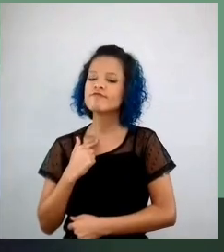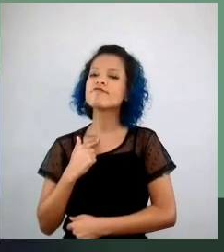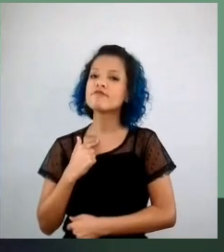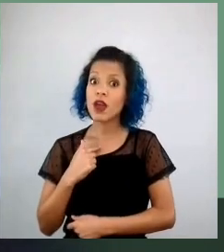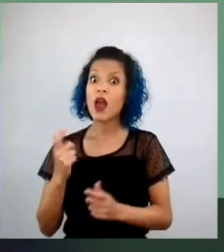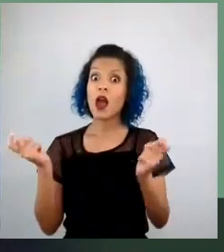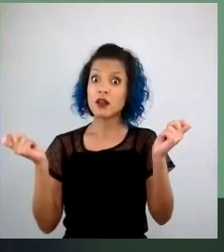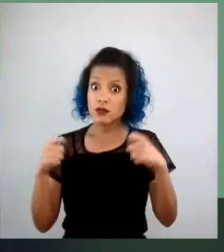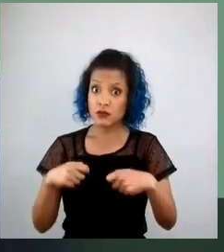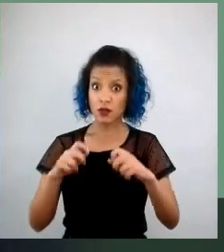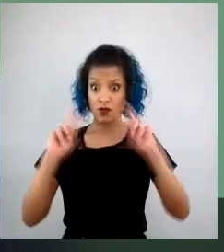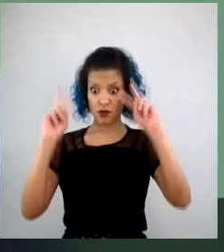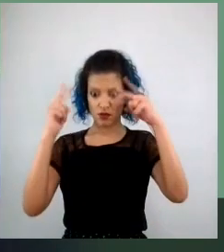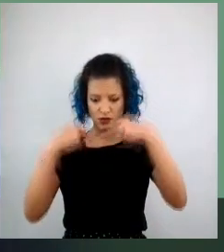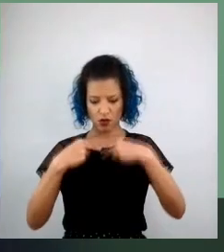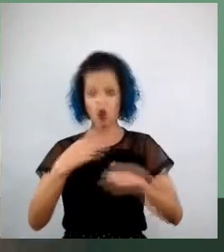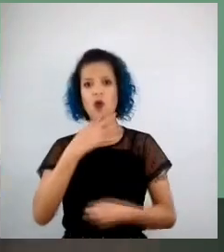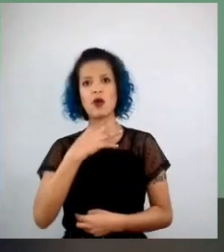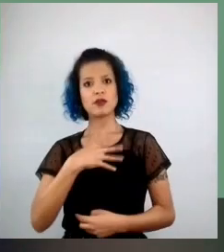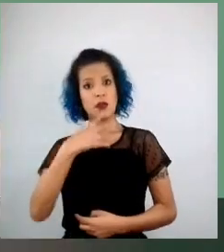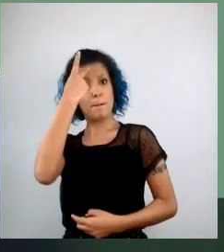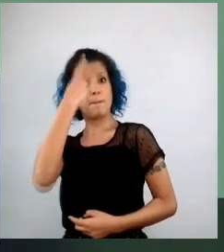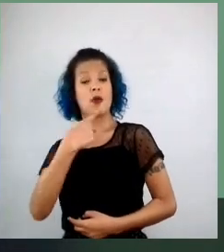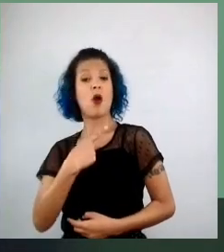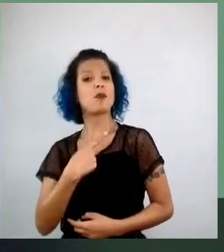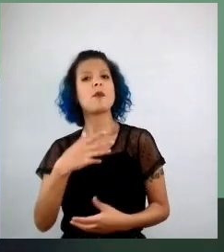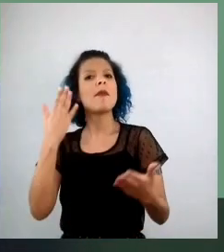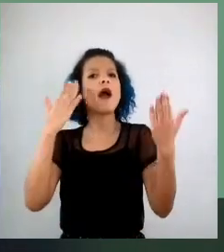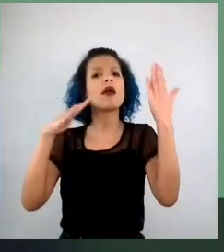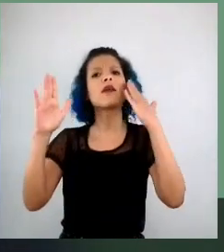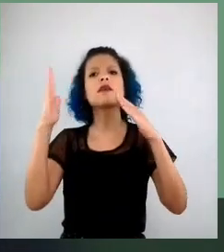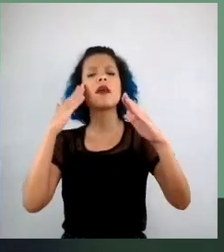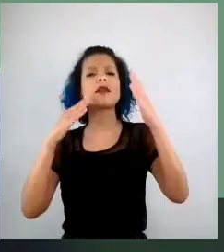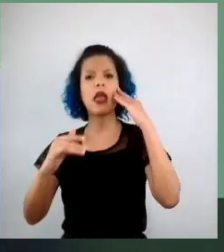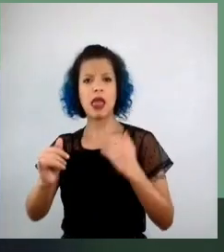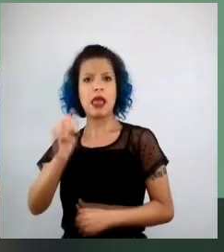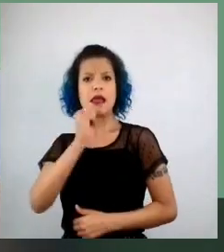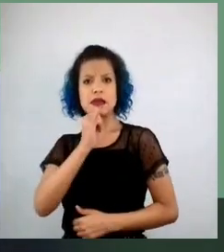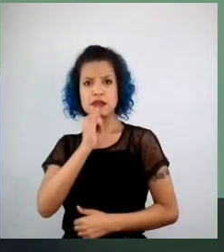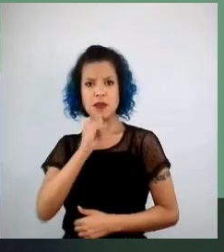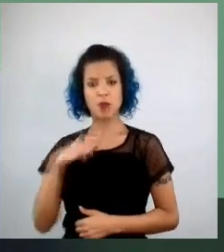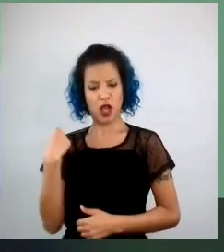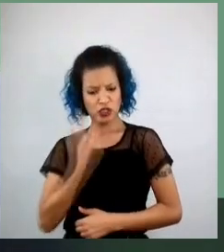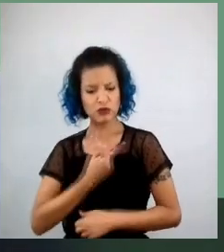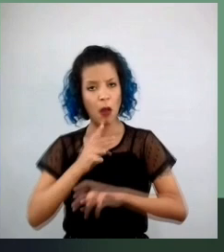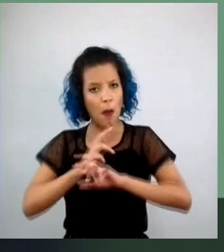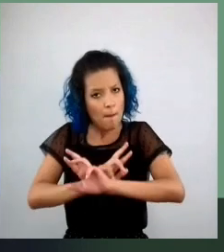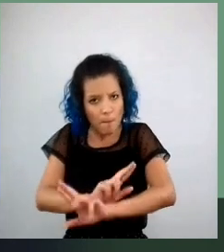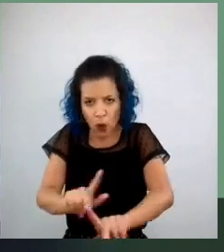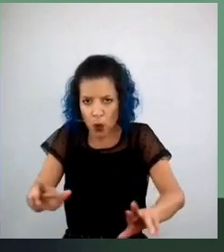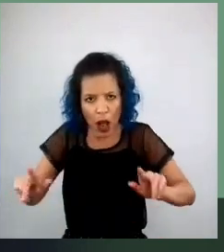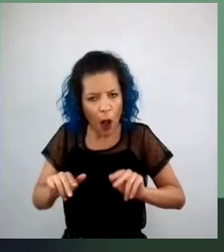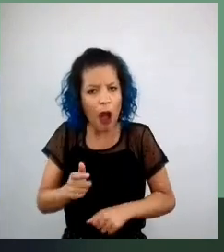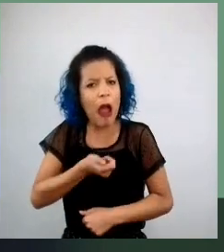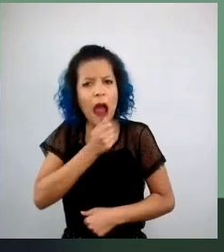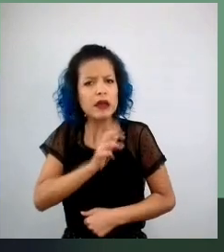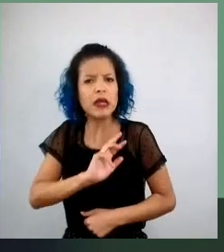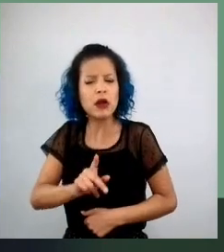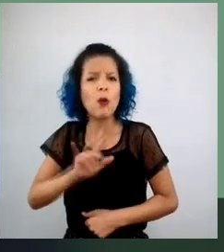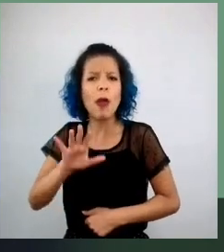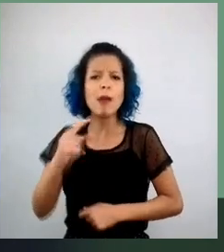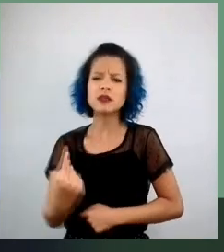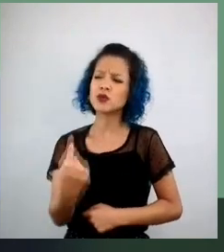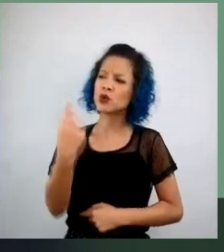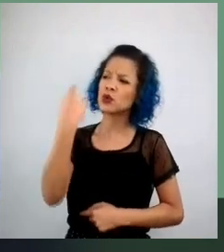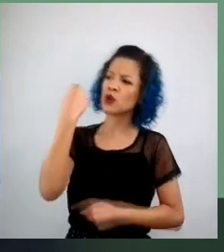para entender o que é que faz, né, por baixo do iceberg da gente não ser plural, qual é a formação, como funciona o nosso